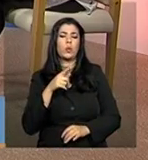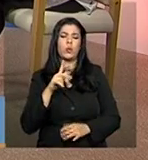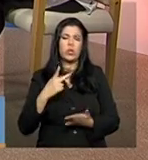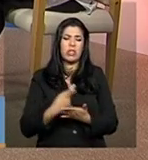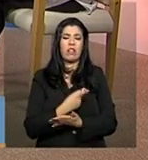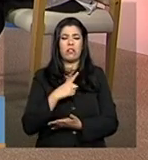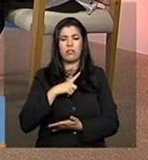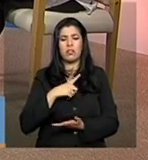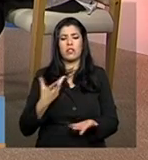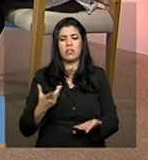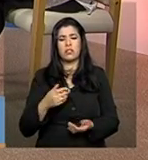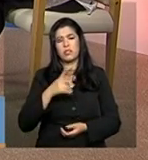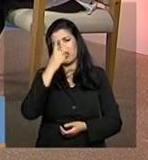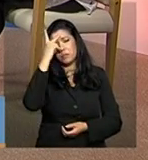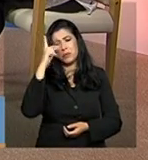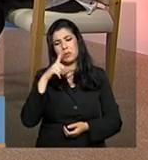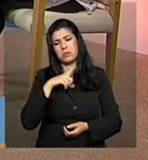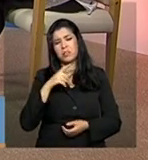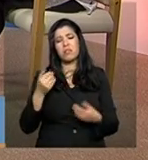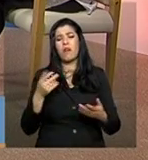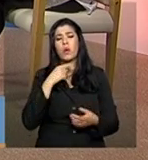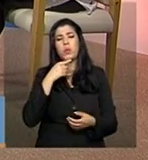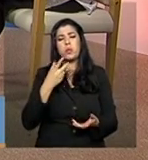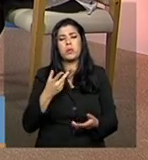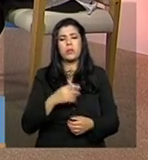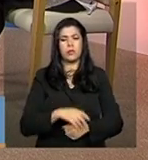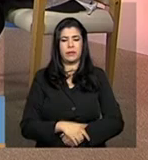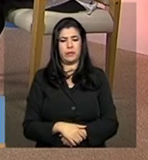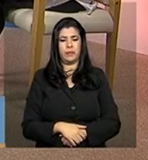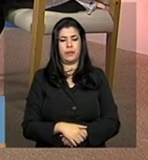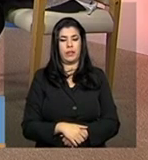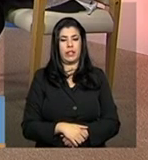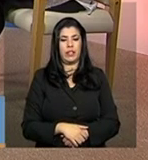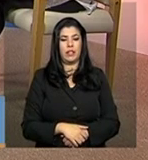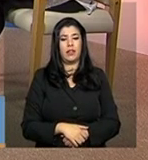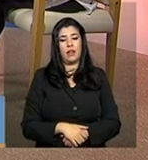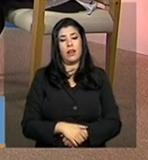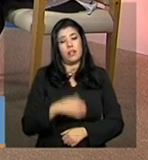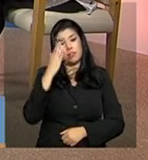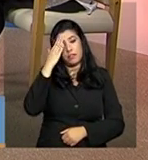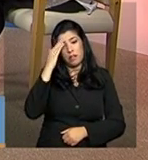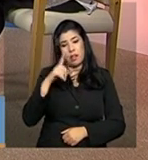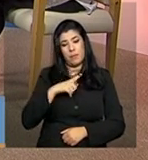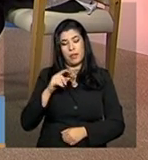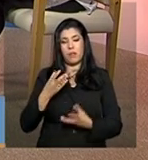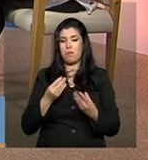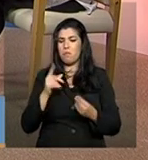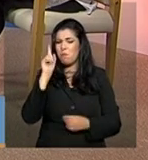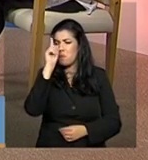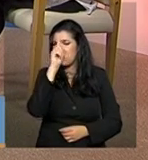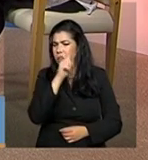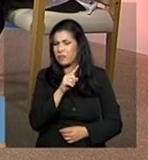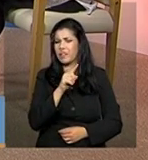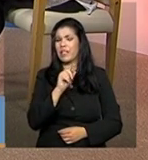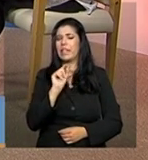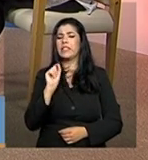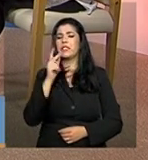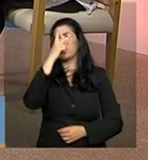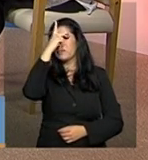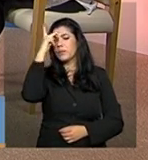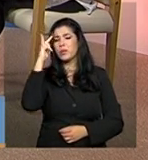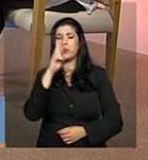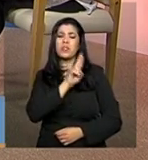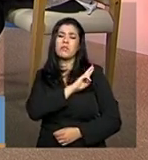também encontradas pelos gestores? Existem muitas dificuldades, justamente no que a Viviane falou, de quem é que vai fazer.